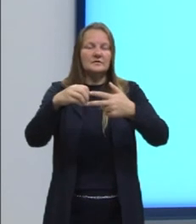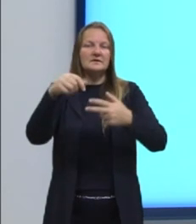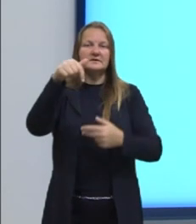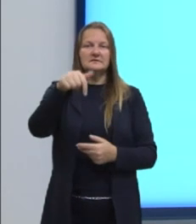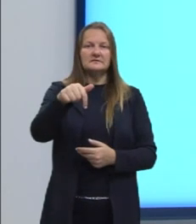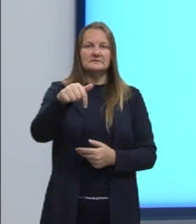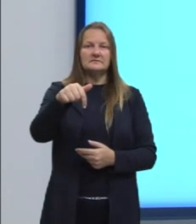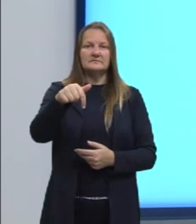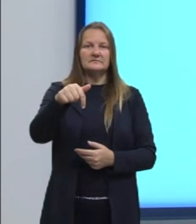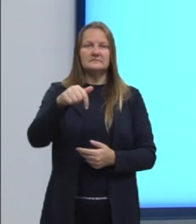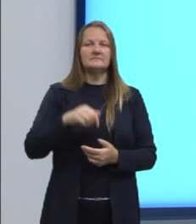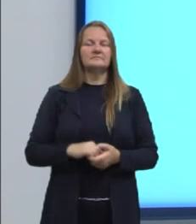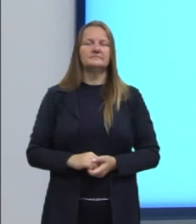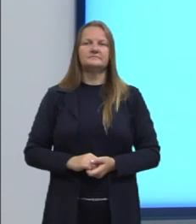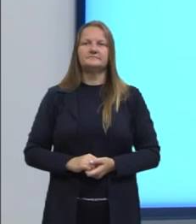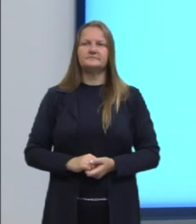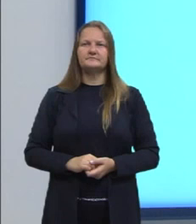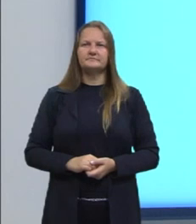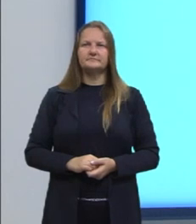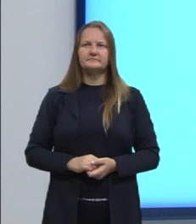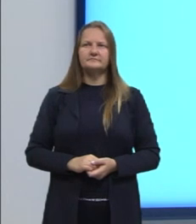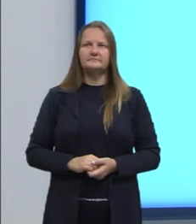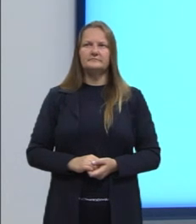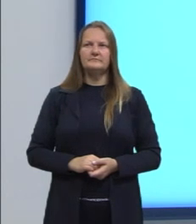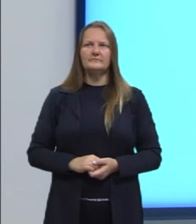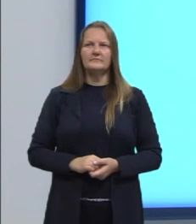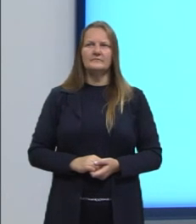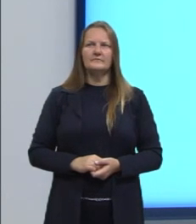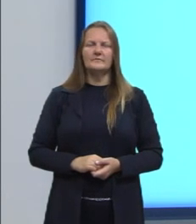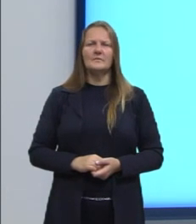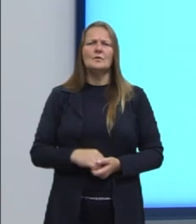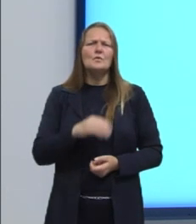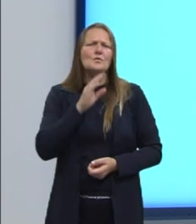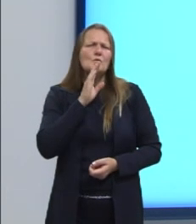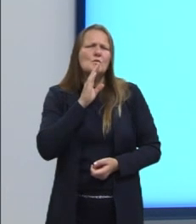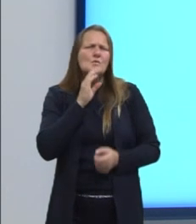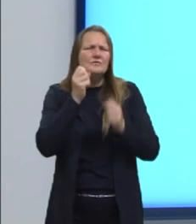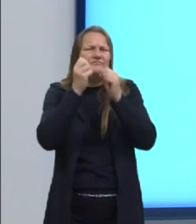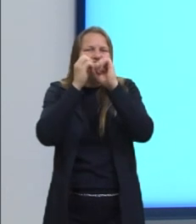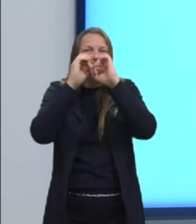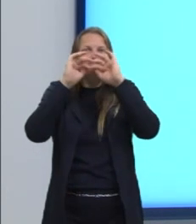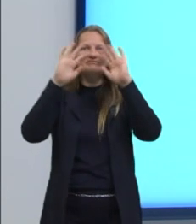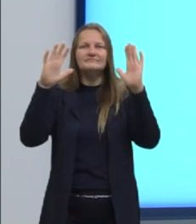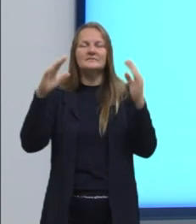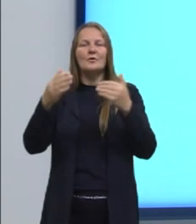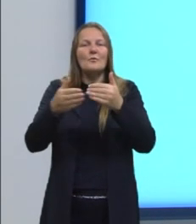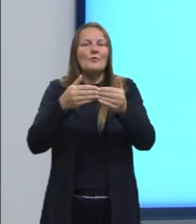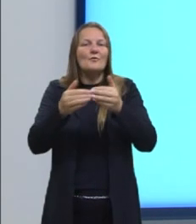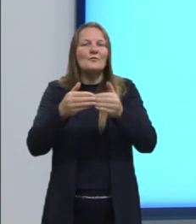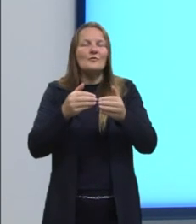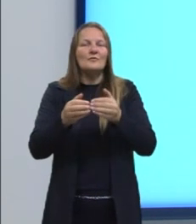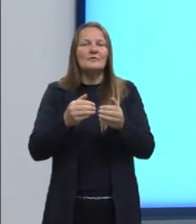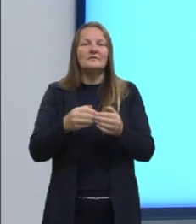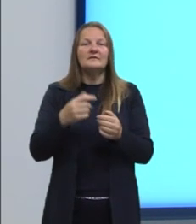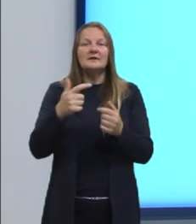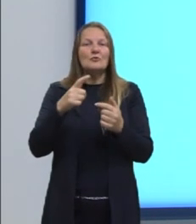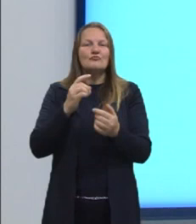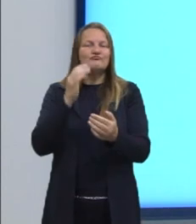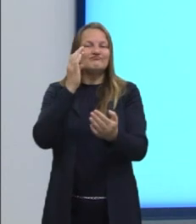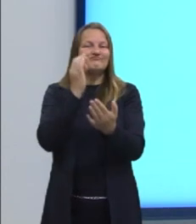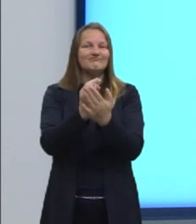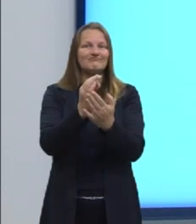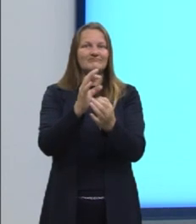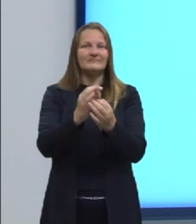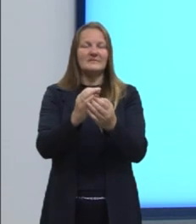competência de área 7. Compreender o caráter aleatório e não determinístico